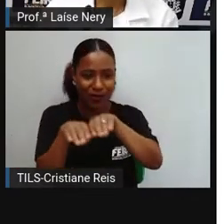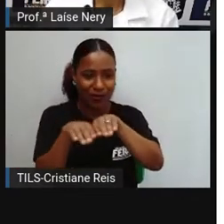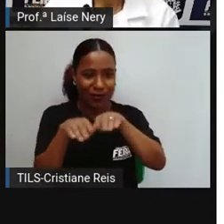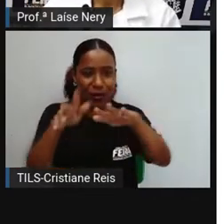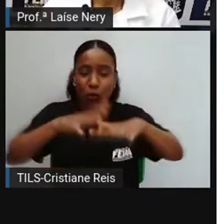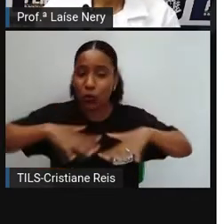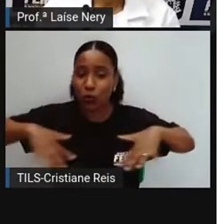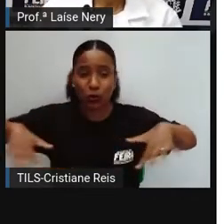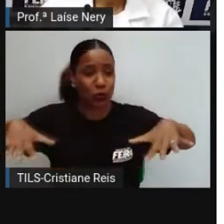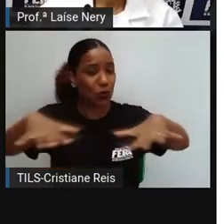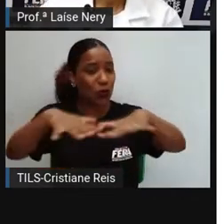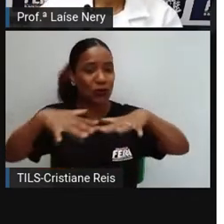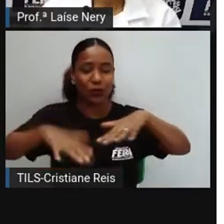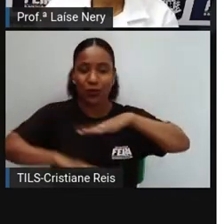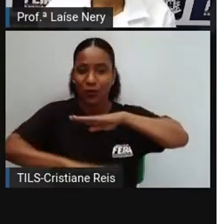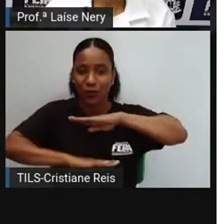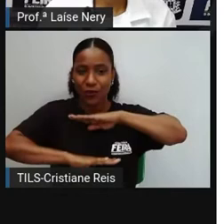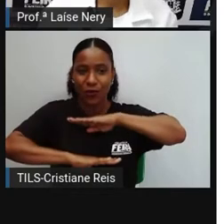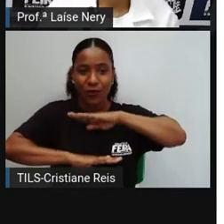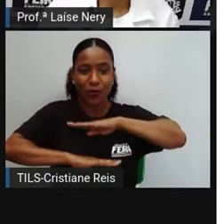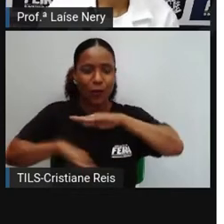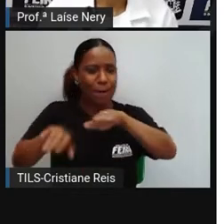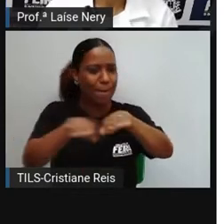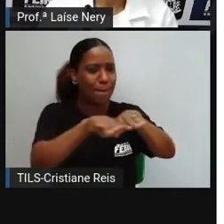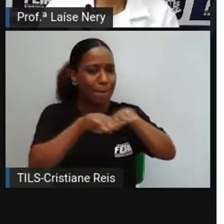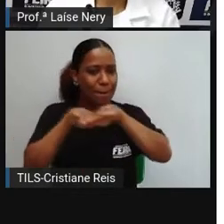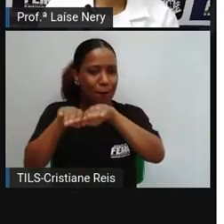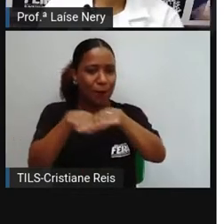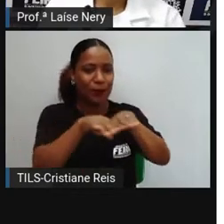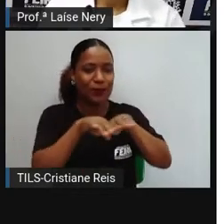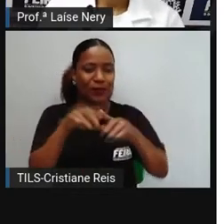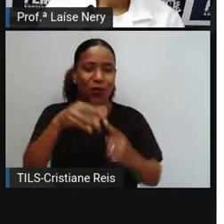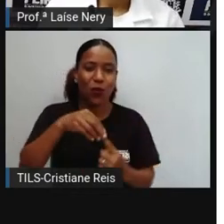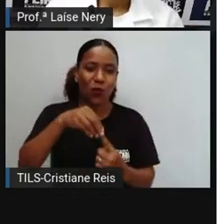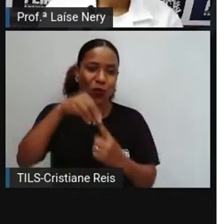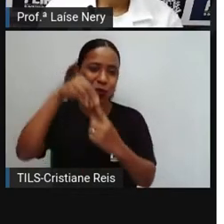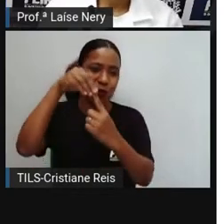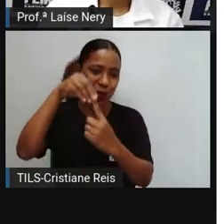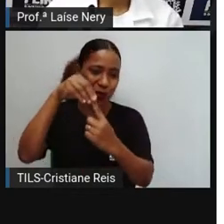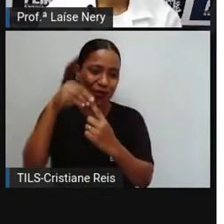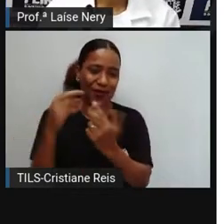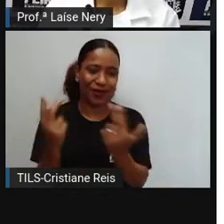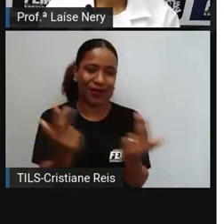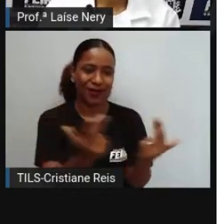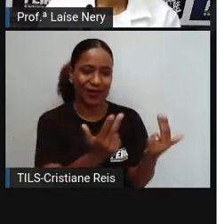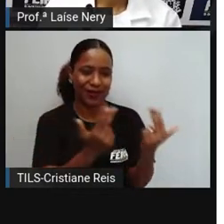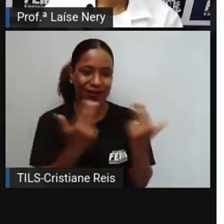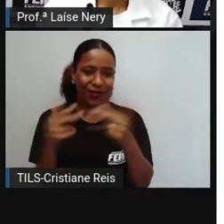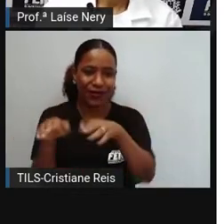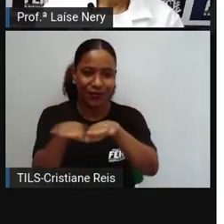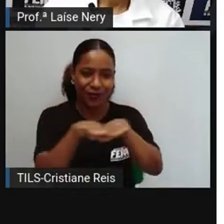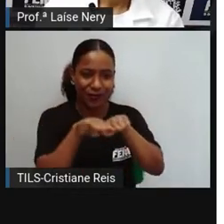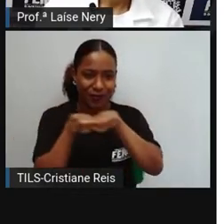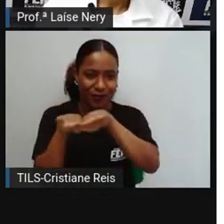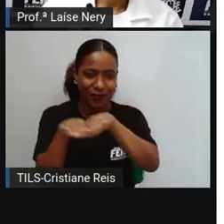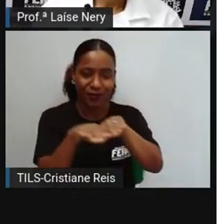vão ter esse mesmo padrão. não tem, a menos que tenha alguma